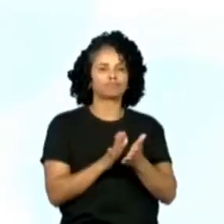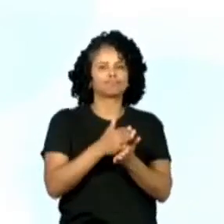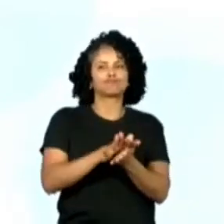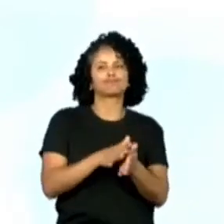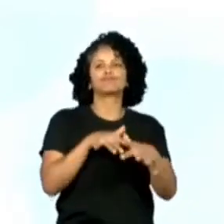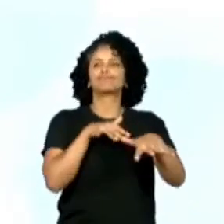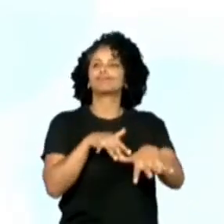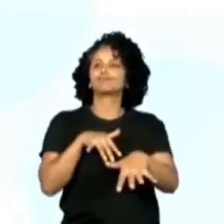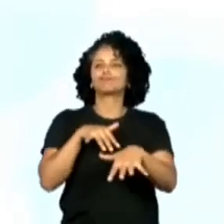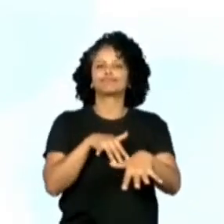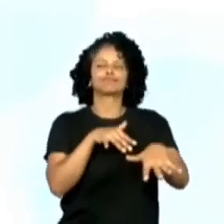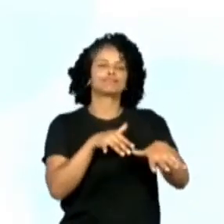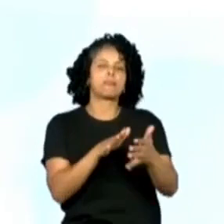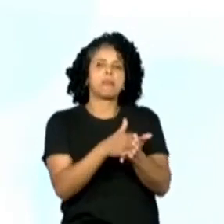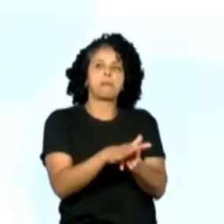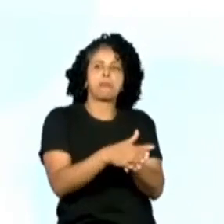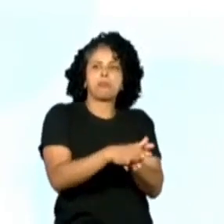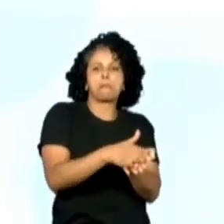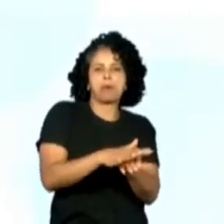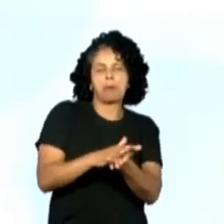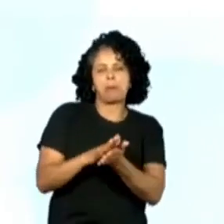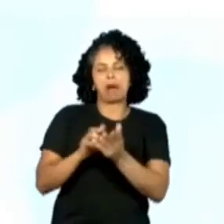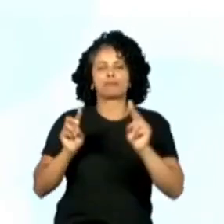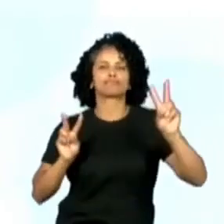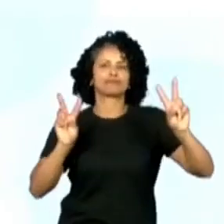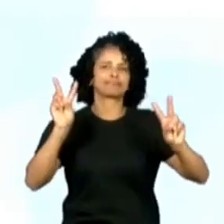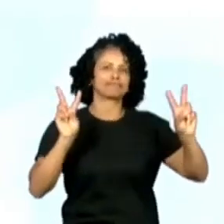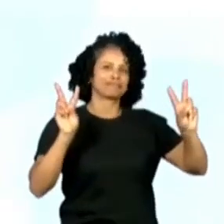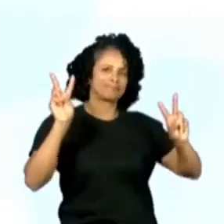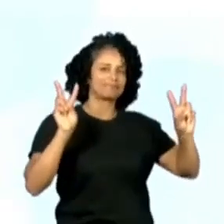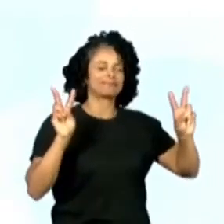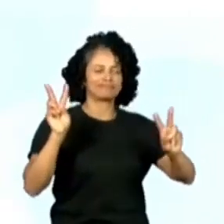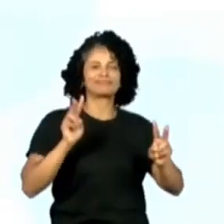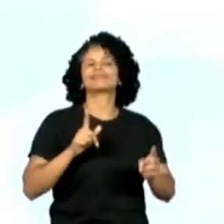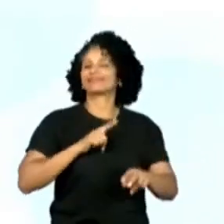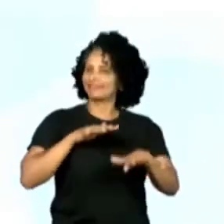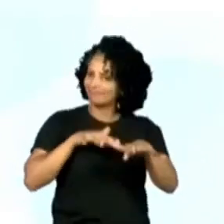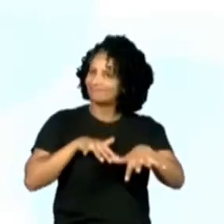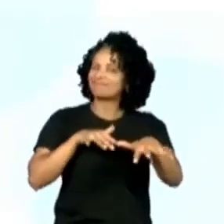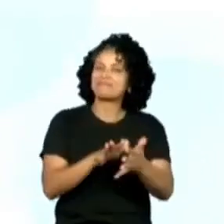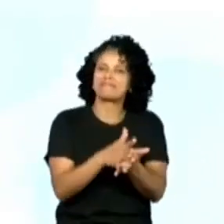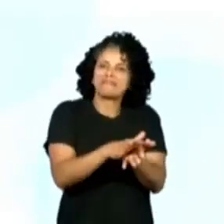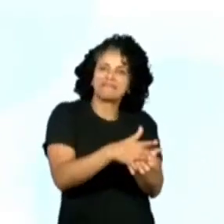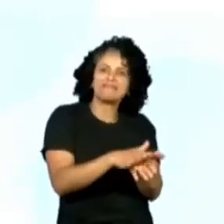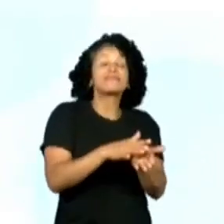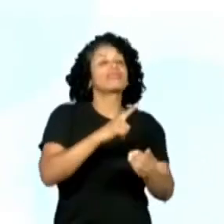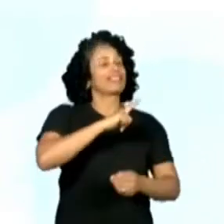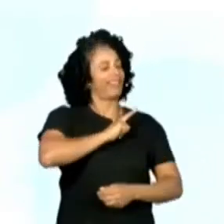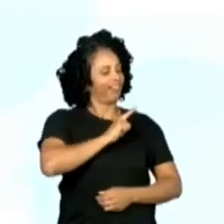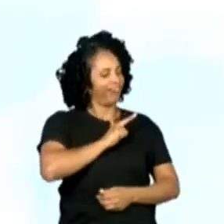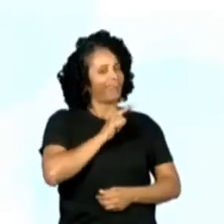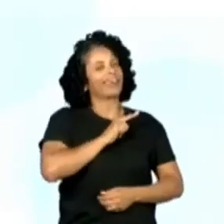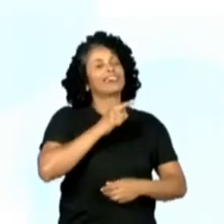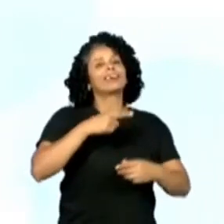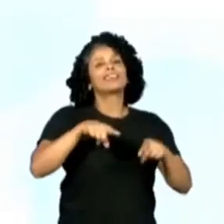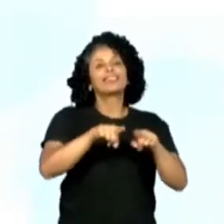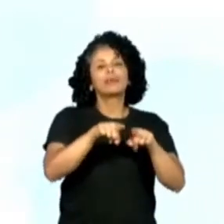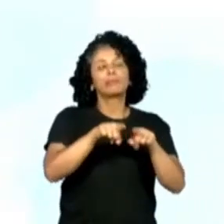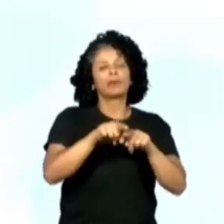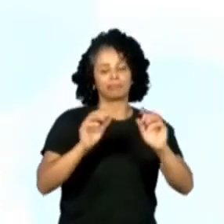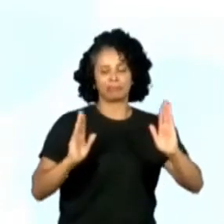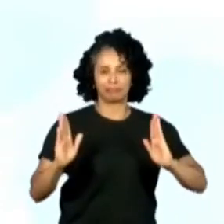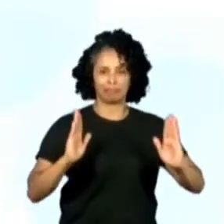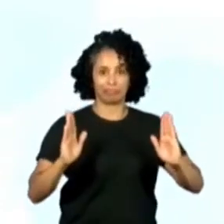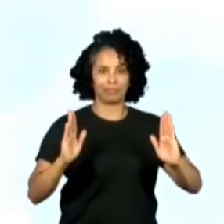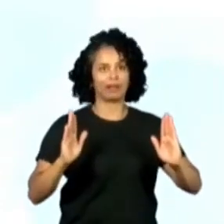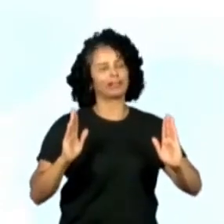Carnaval. No caso, no... Você viu que a Kelly até dançou uma martinha ali, ó. No caso, eles vão falar o quê? Eles pensaram